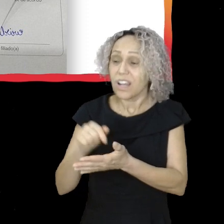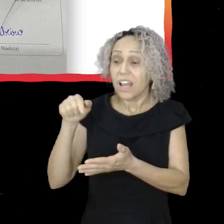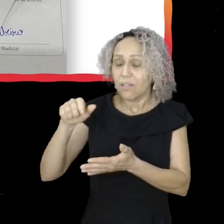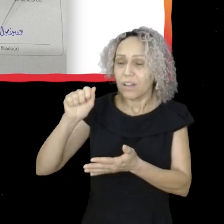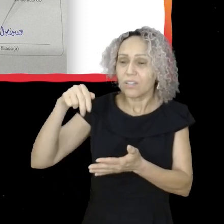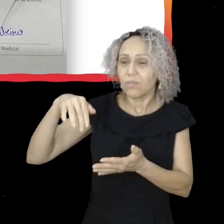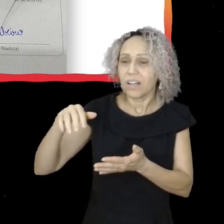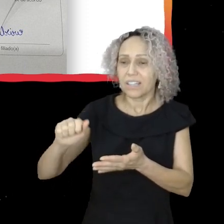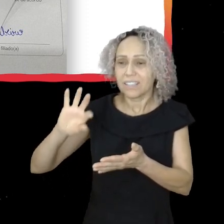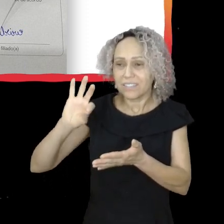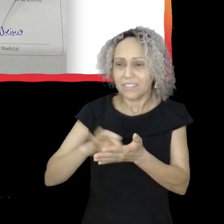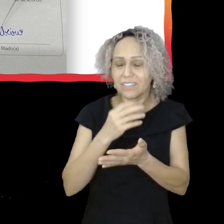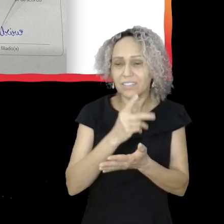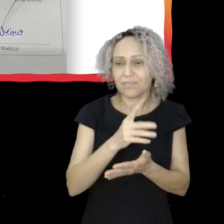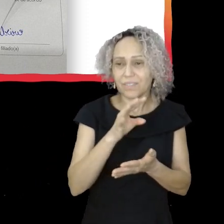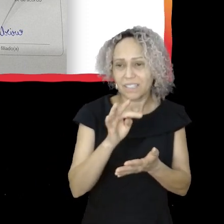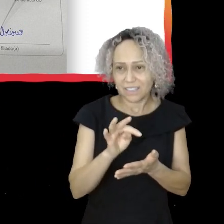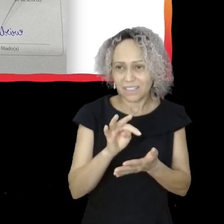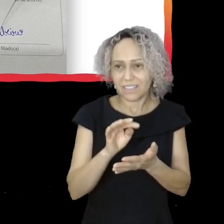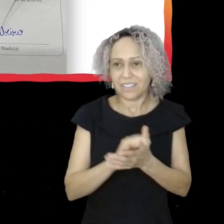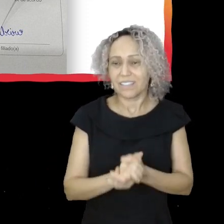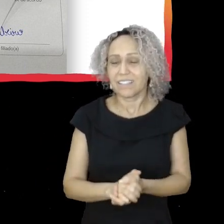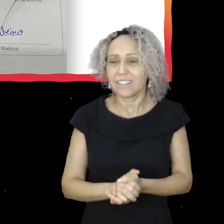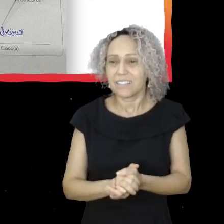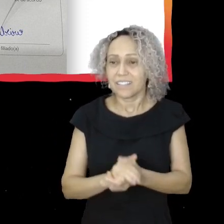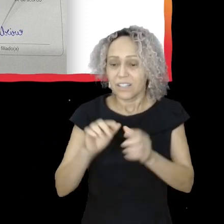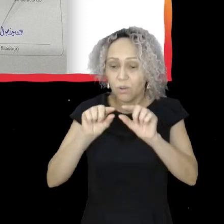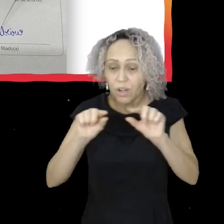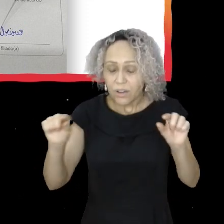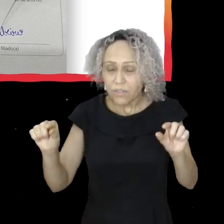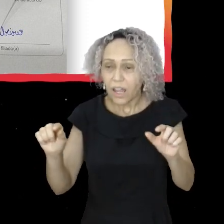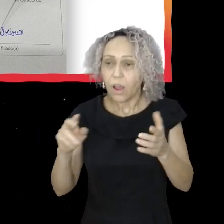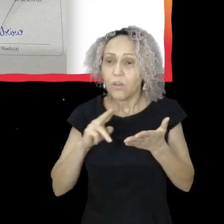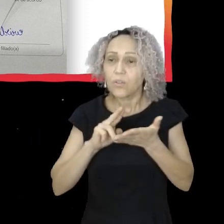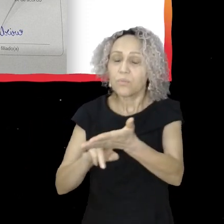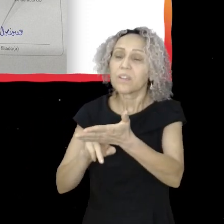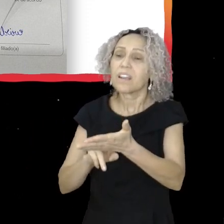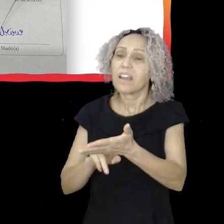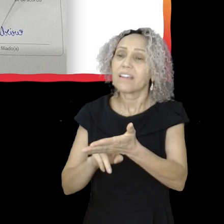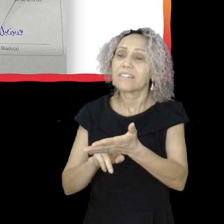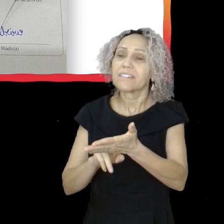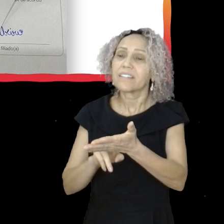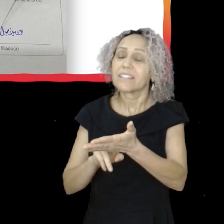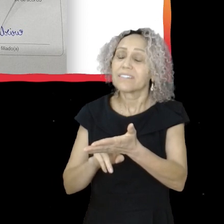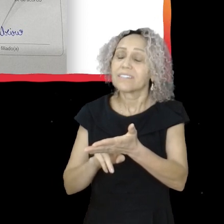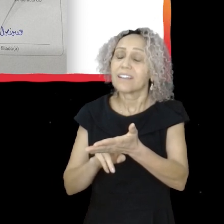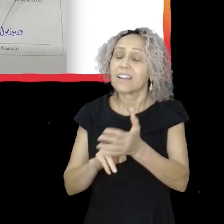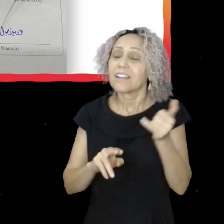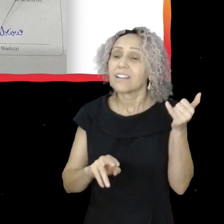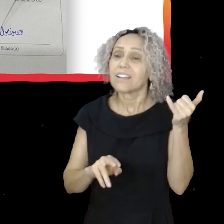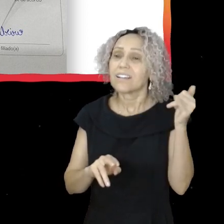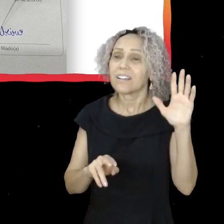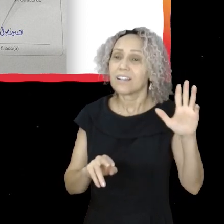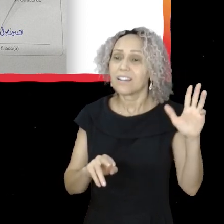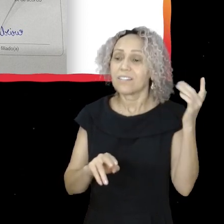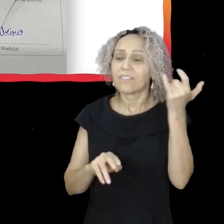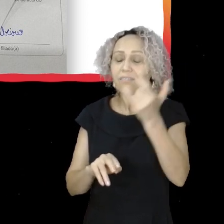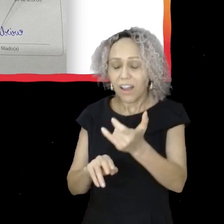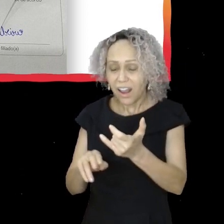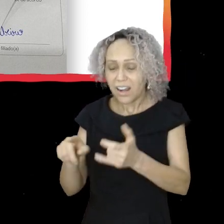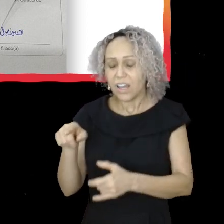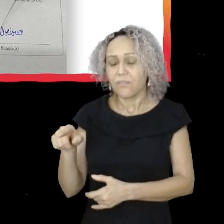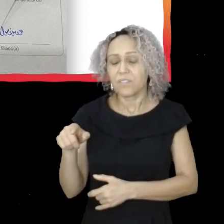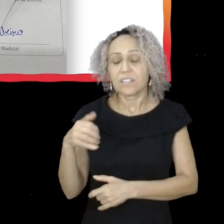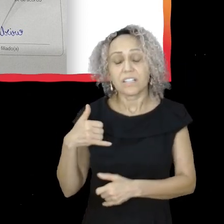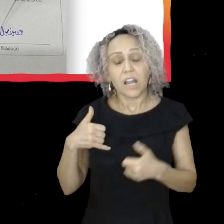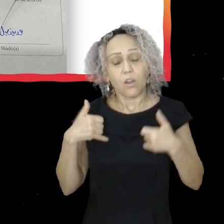2018. No trecho final do bilhete, o presidente Lula diz assim, Ana, você será um motivo de orgulho para o seu pai